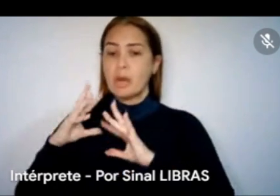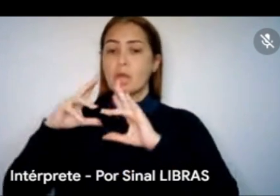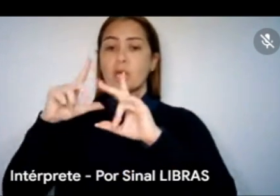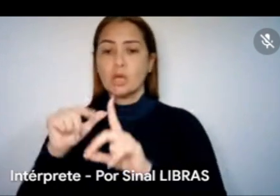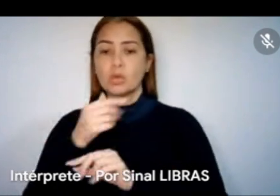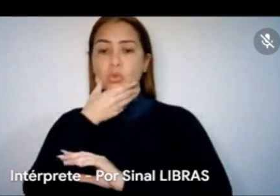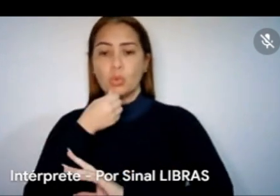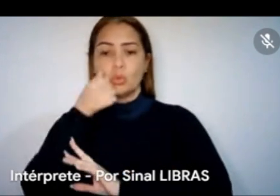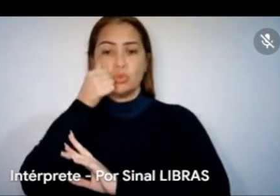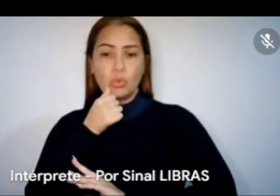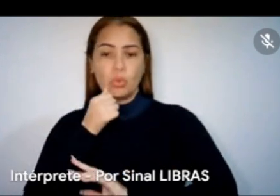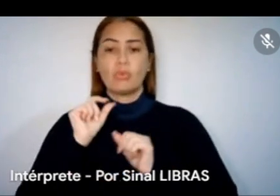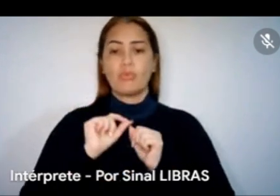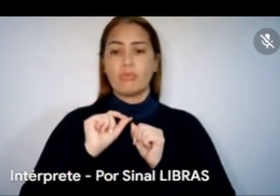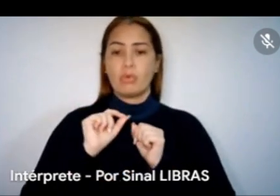se inscrevam